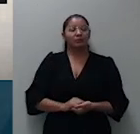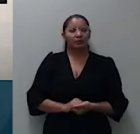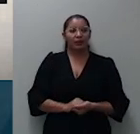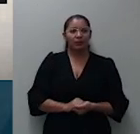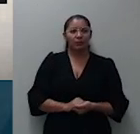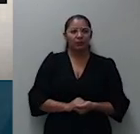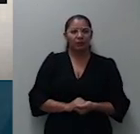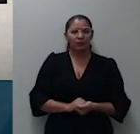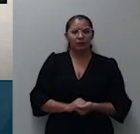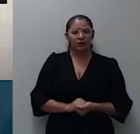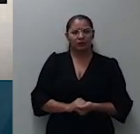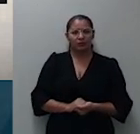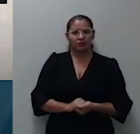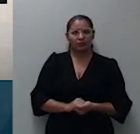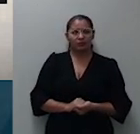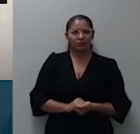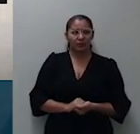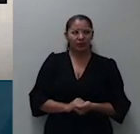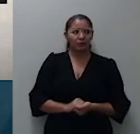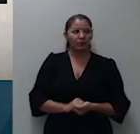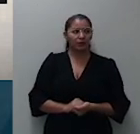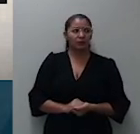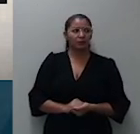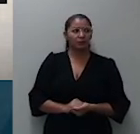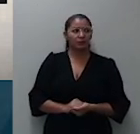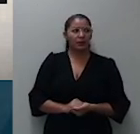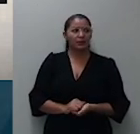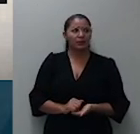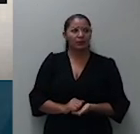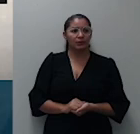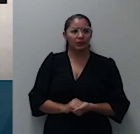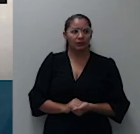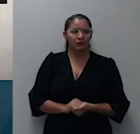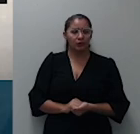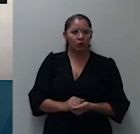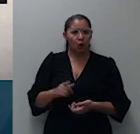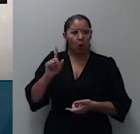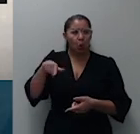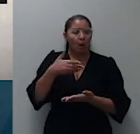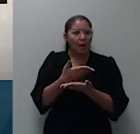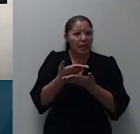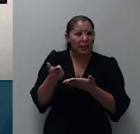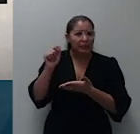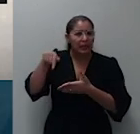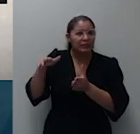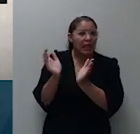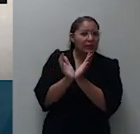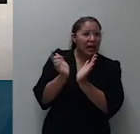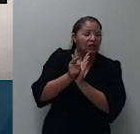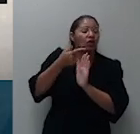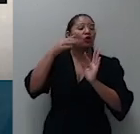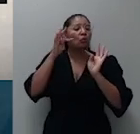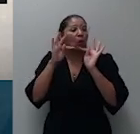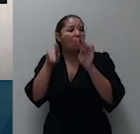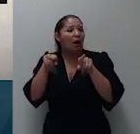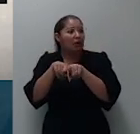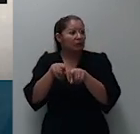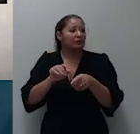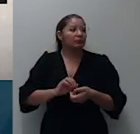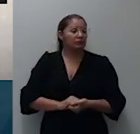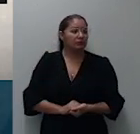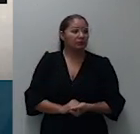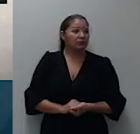a genitora dos menores não foi excluída da sucessão testamentária mas apenas